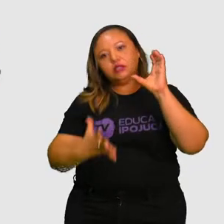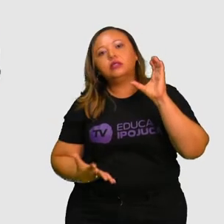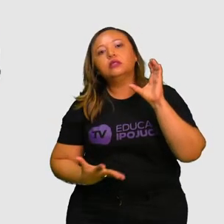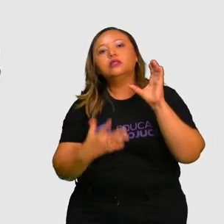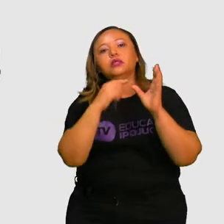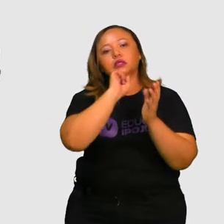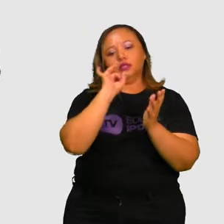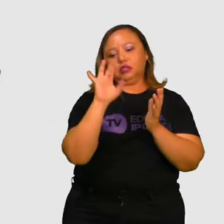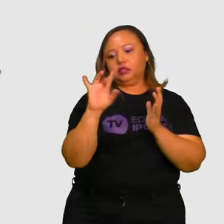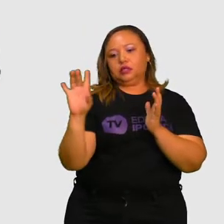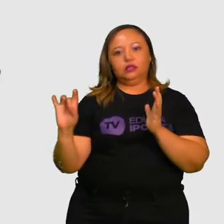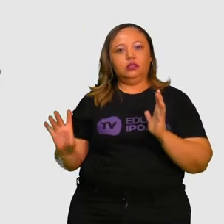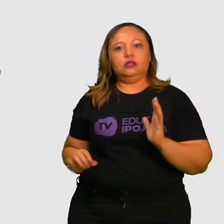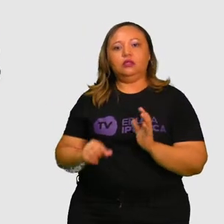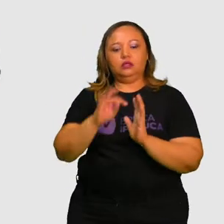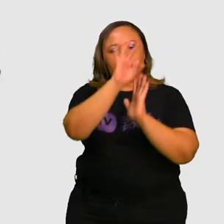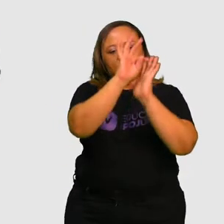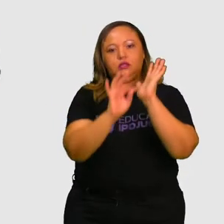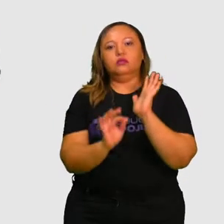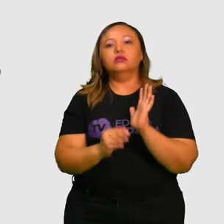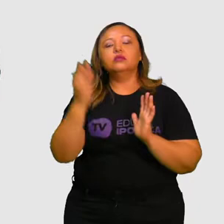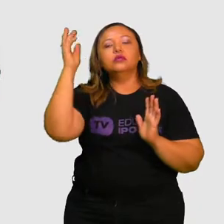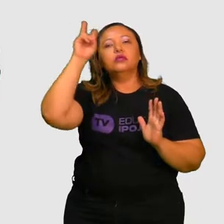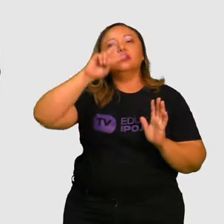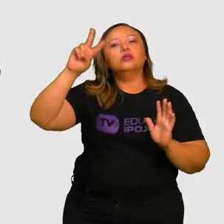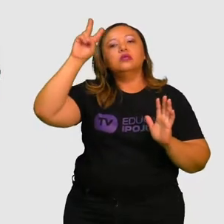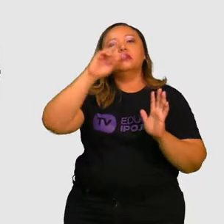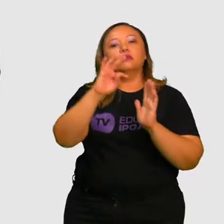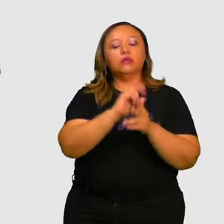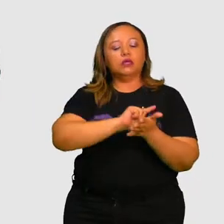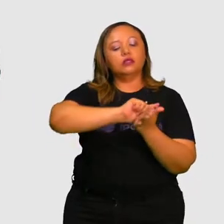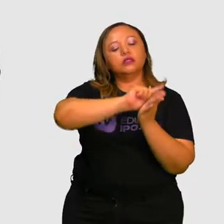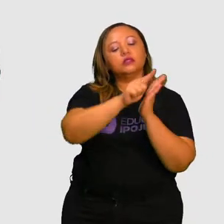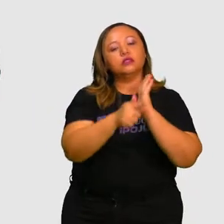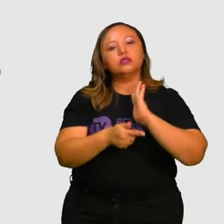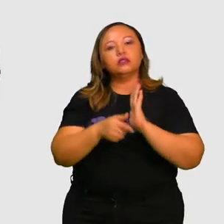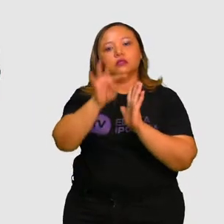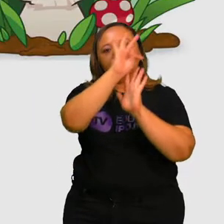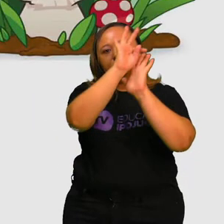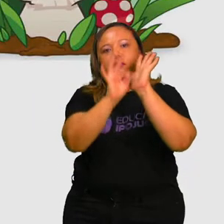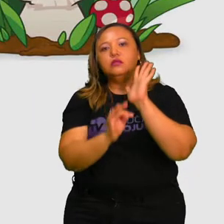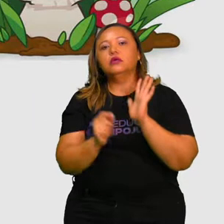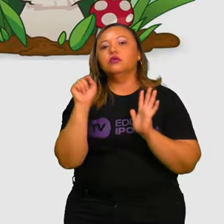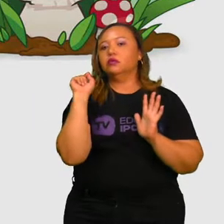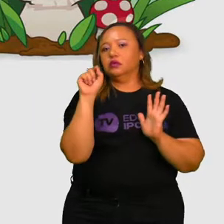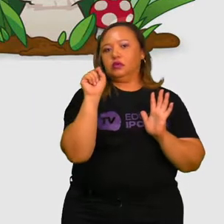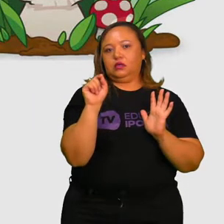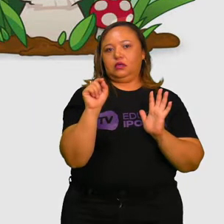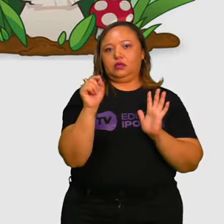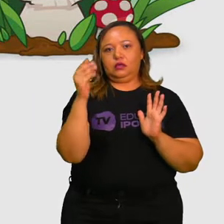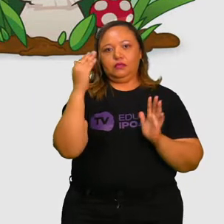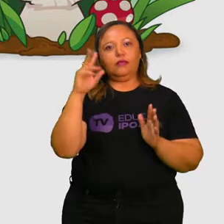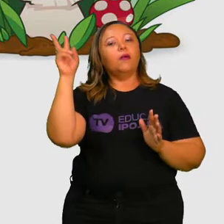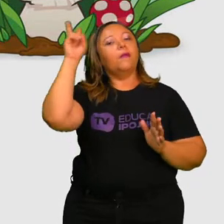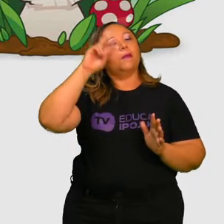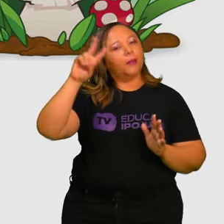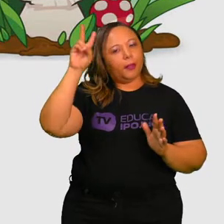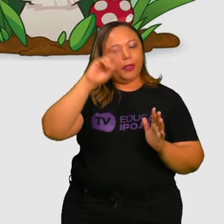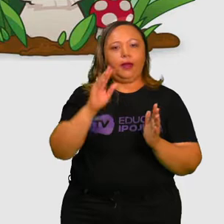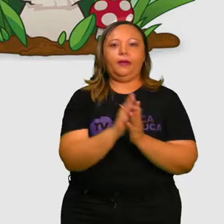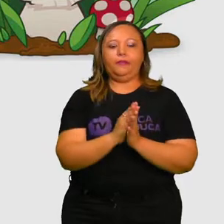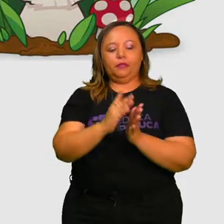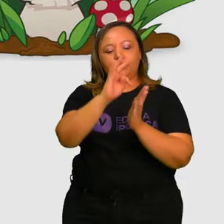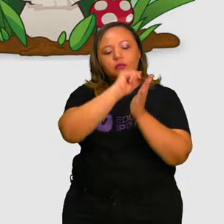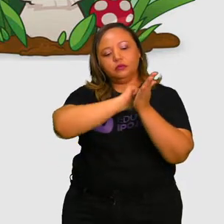Vocês lembram o que é um gênero textual? Vamos te recordar? Gêneros textuais